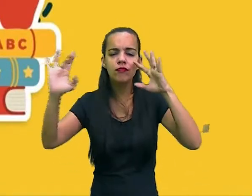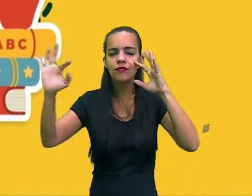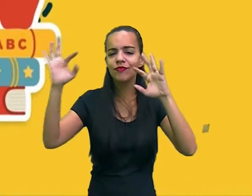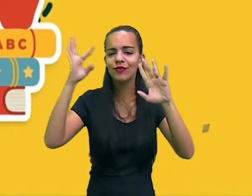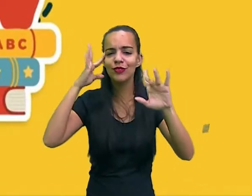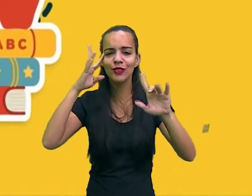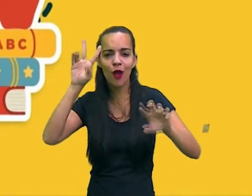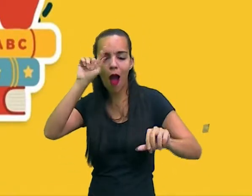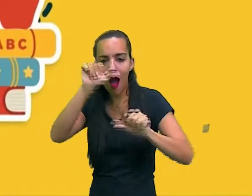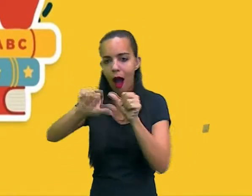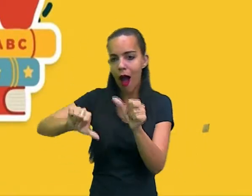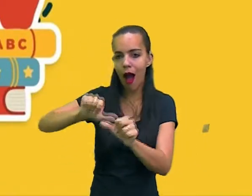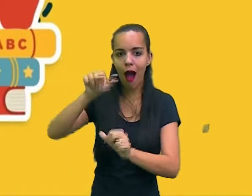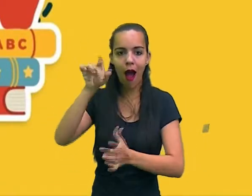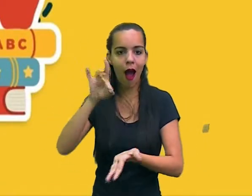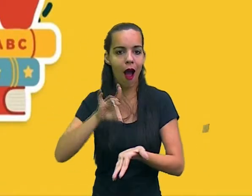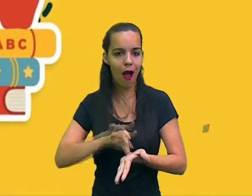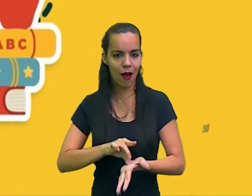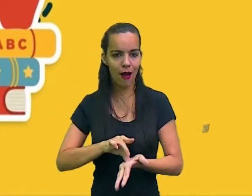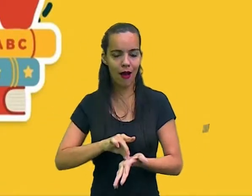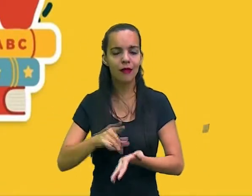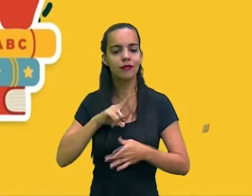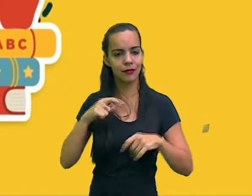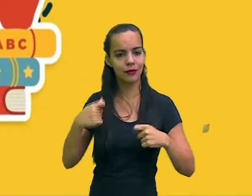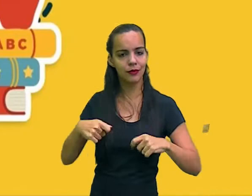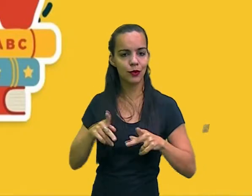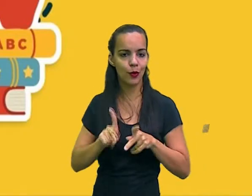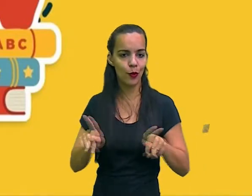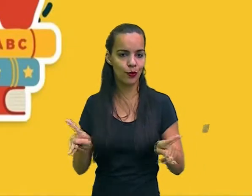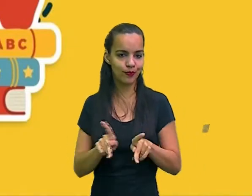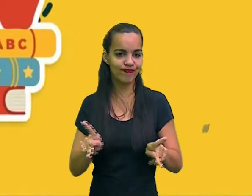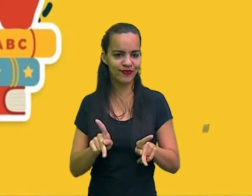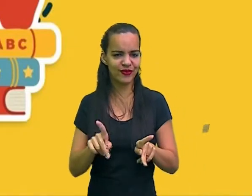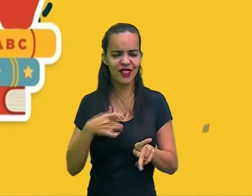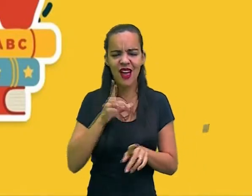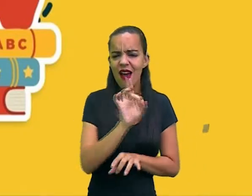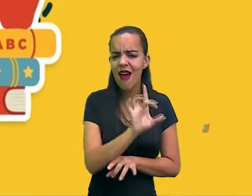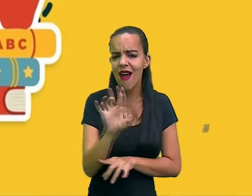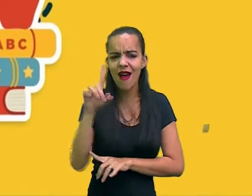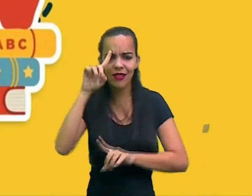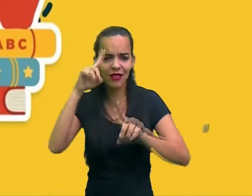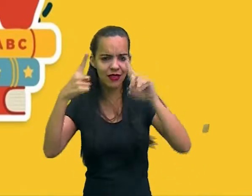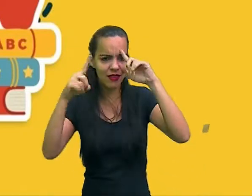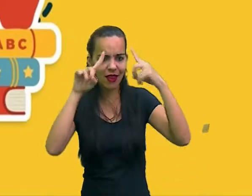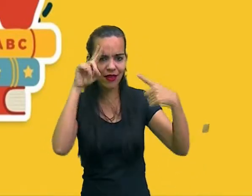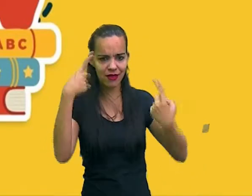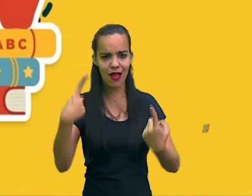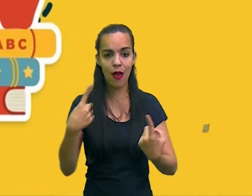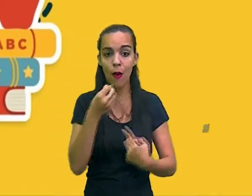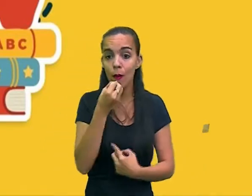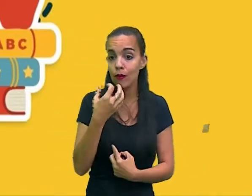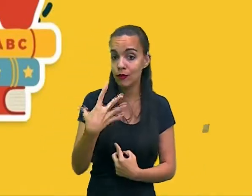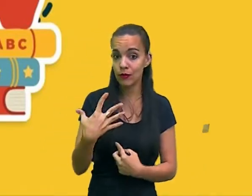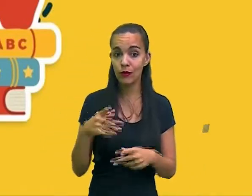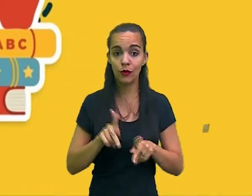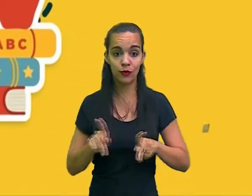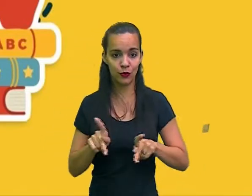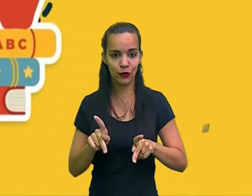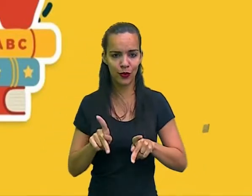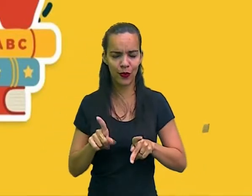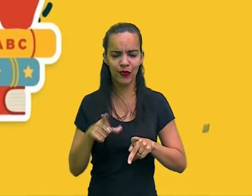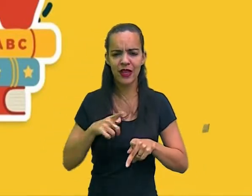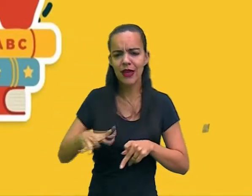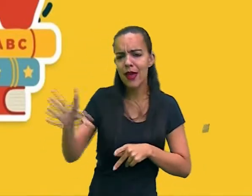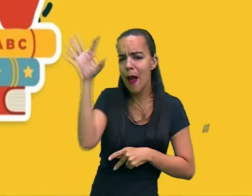um bom professor. Cada nova ideia tem um professor. O que se aprende, o que se